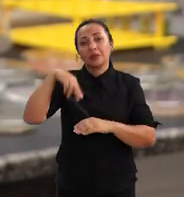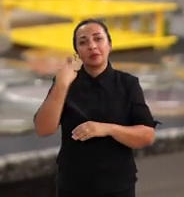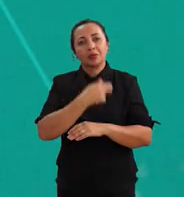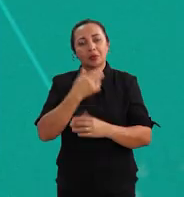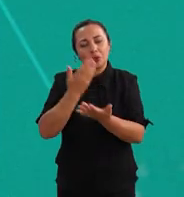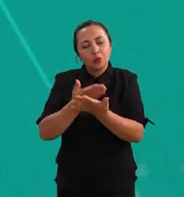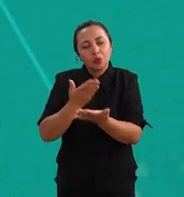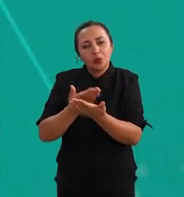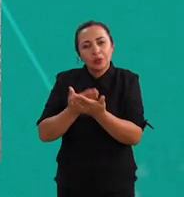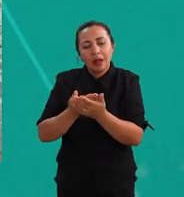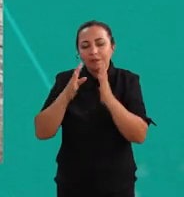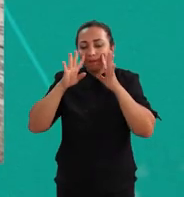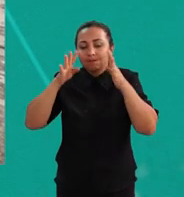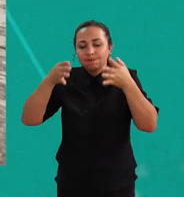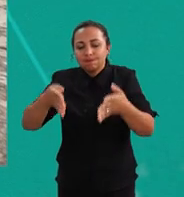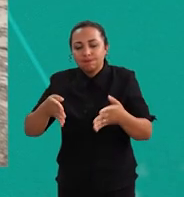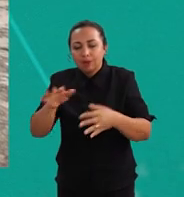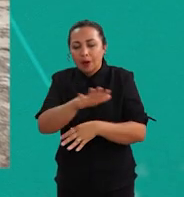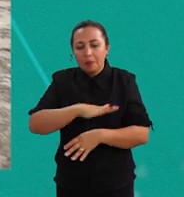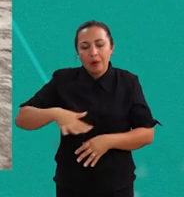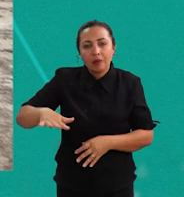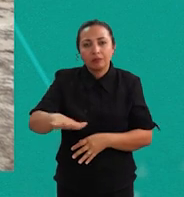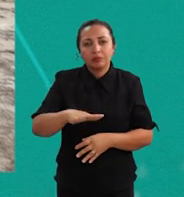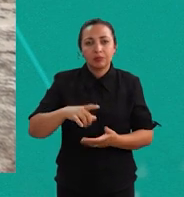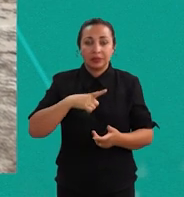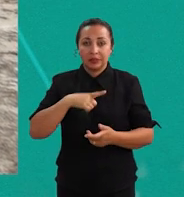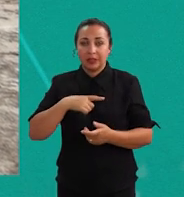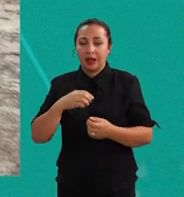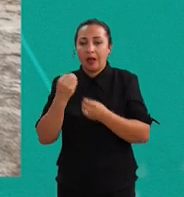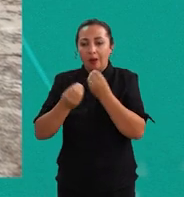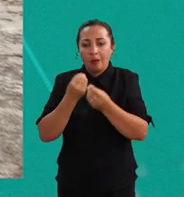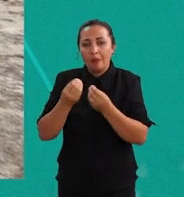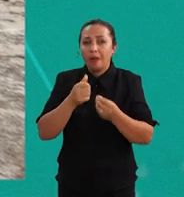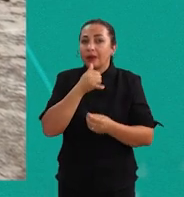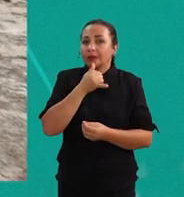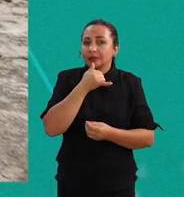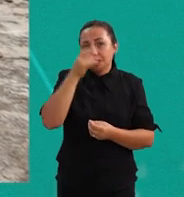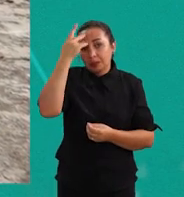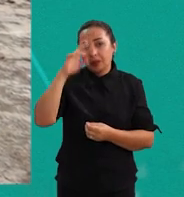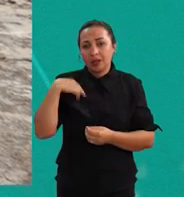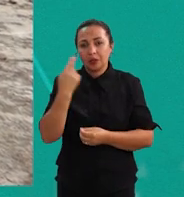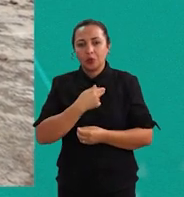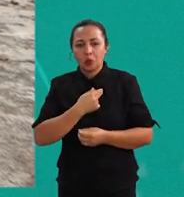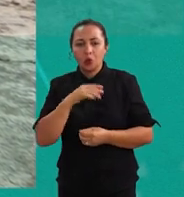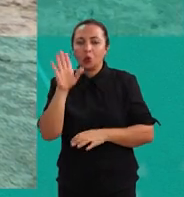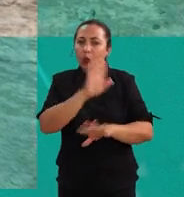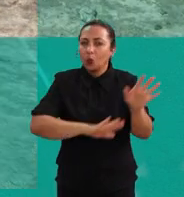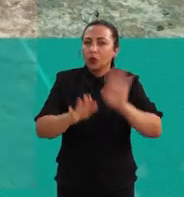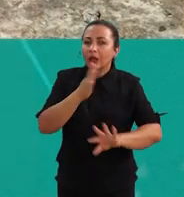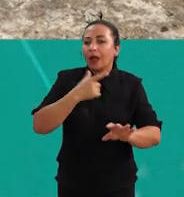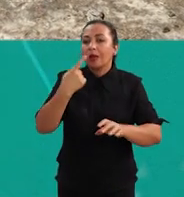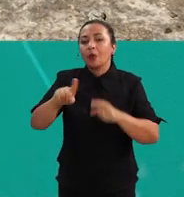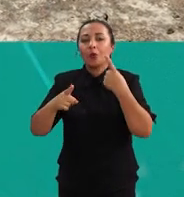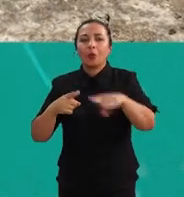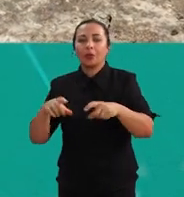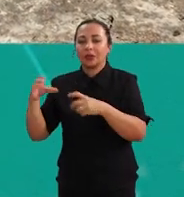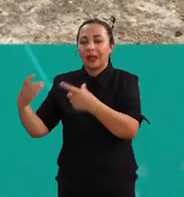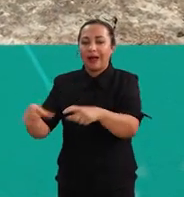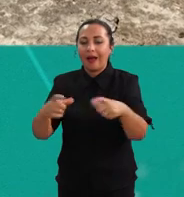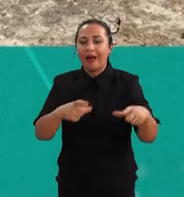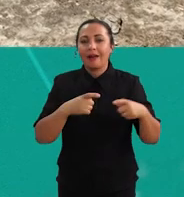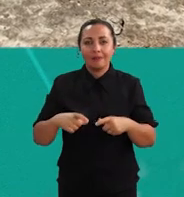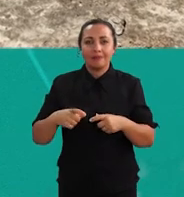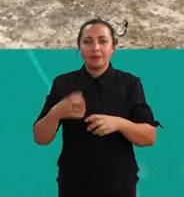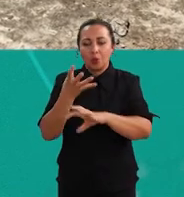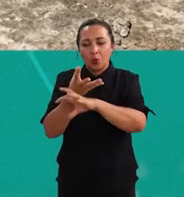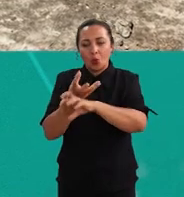Pra quê? Pra gente estudar intensamente esses ambientes e eles servirem de modelo pra gente recuperar outras áreas da